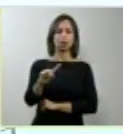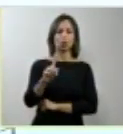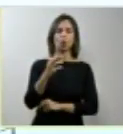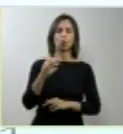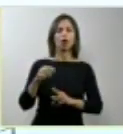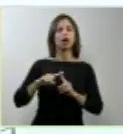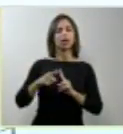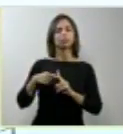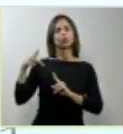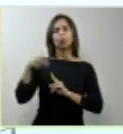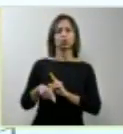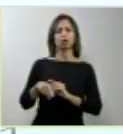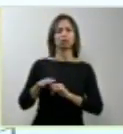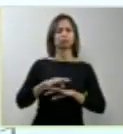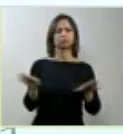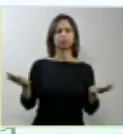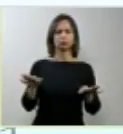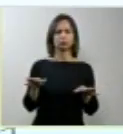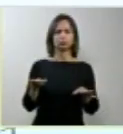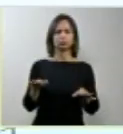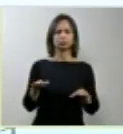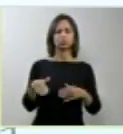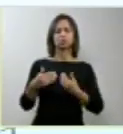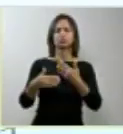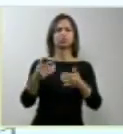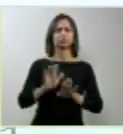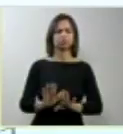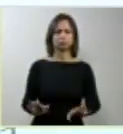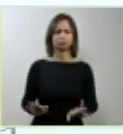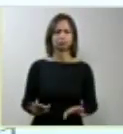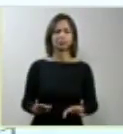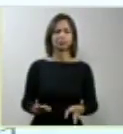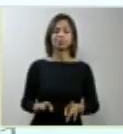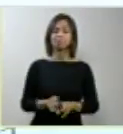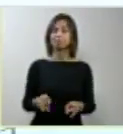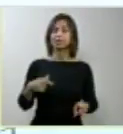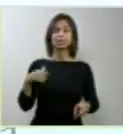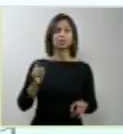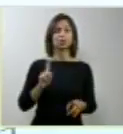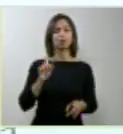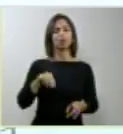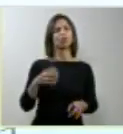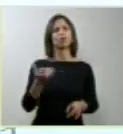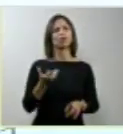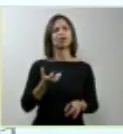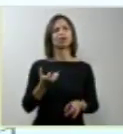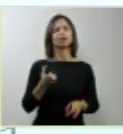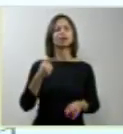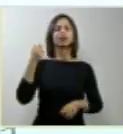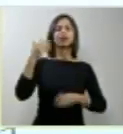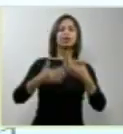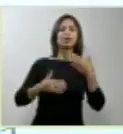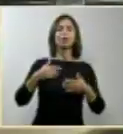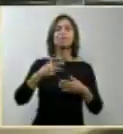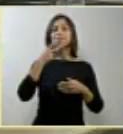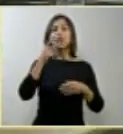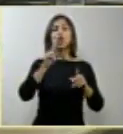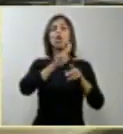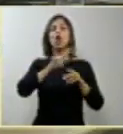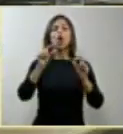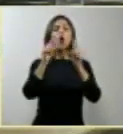E penso que nós não deveríamos cunhar esse ato com o nome de aborto.